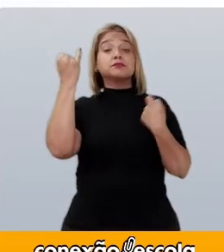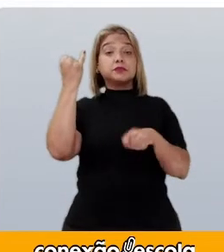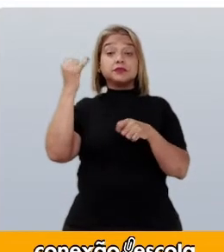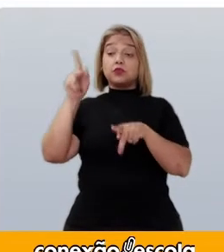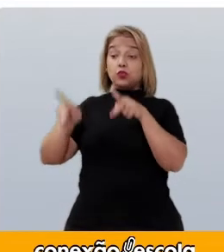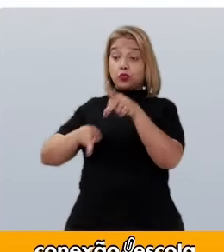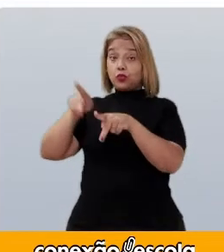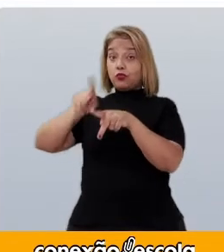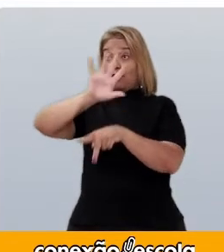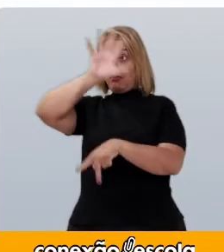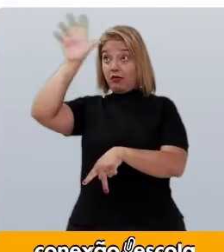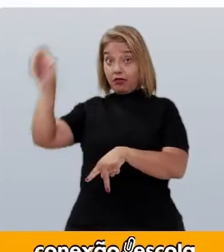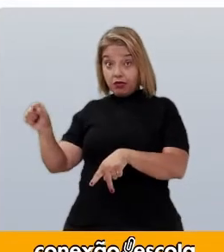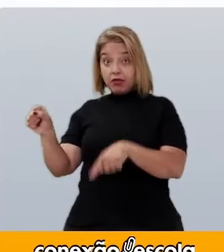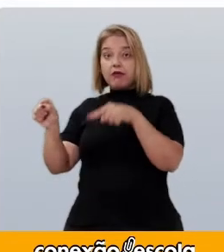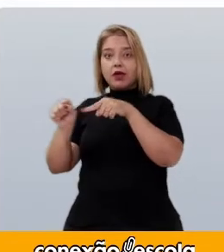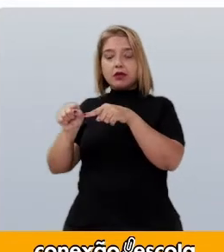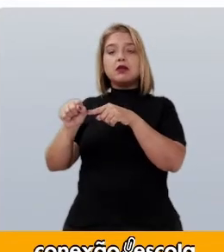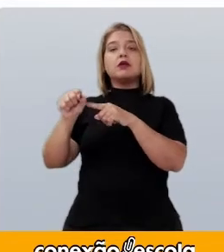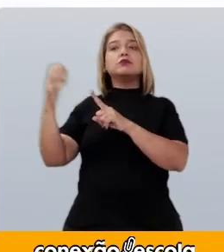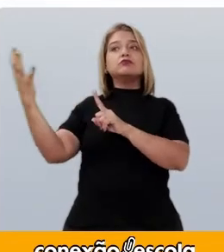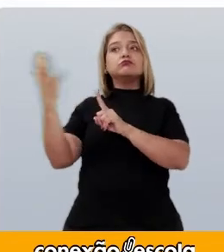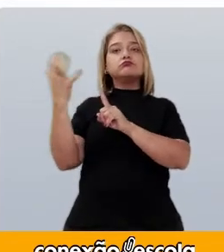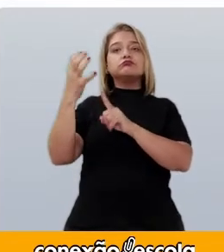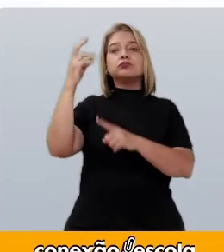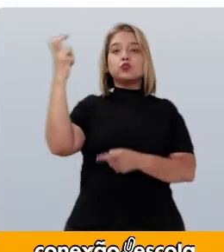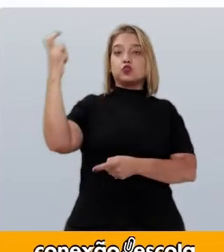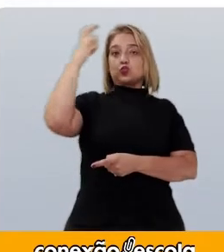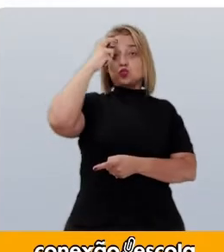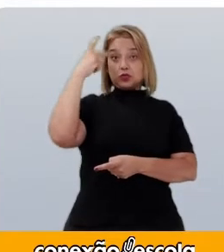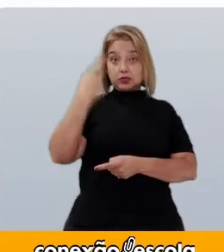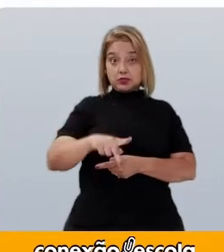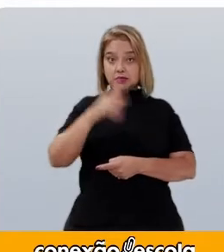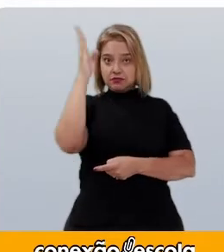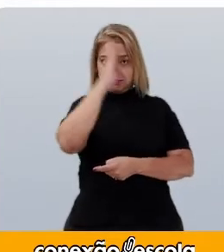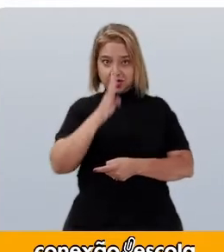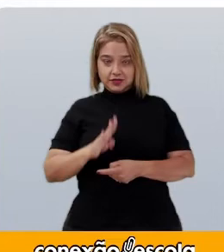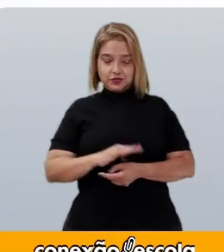Do povo africano Para a cultura Brasileira